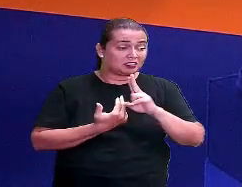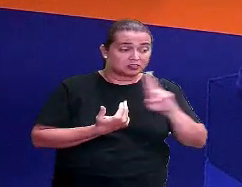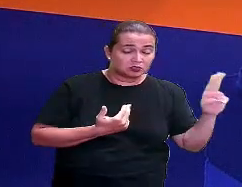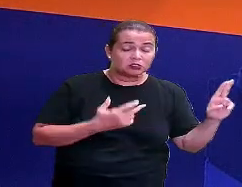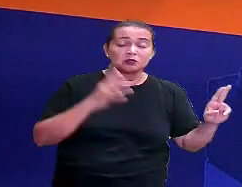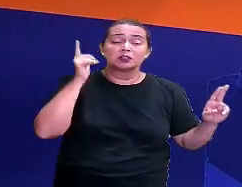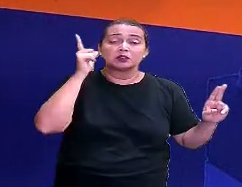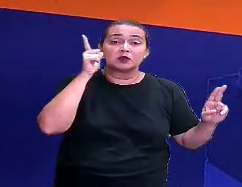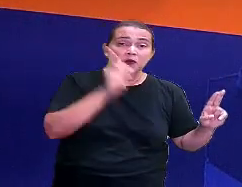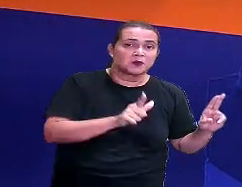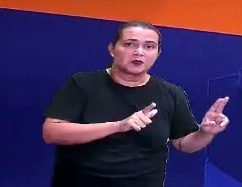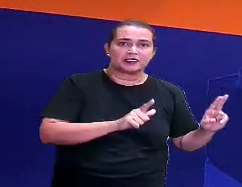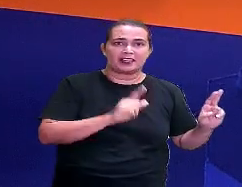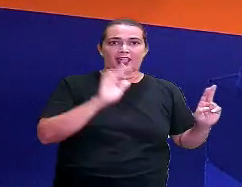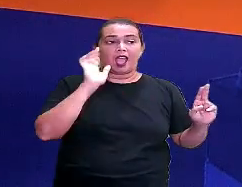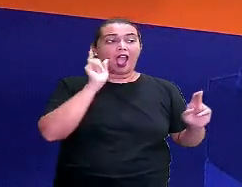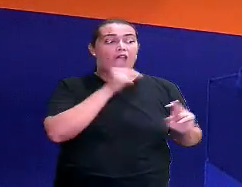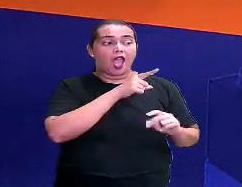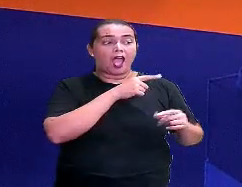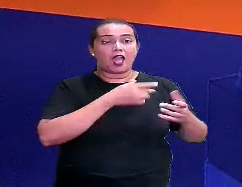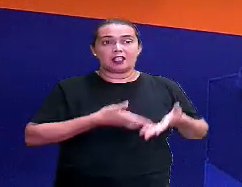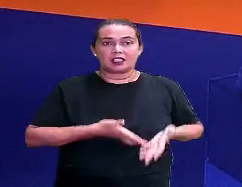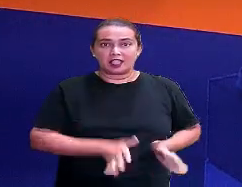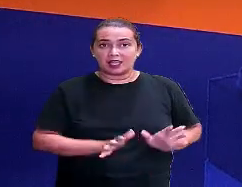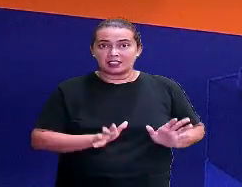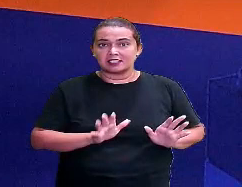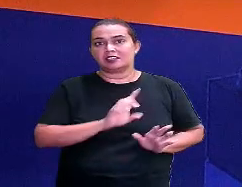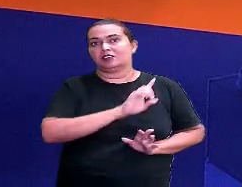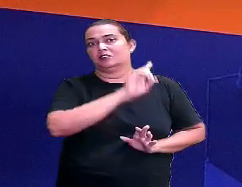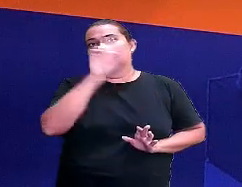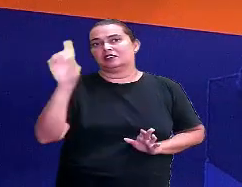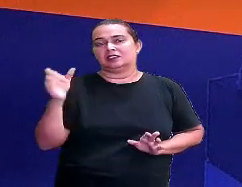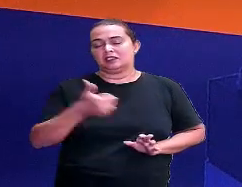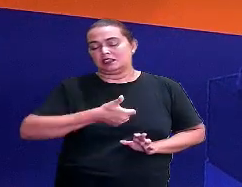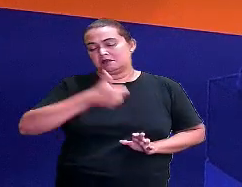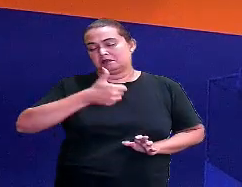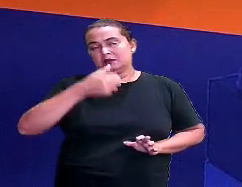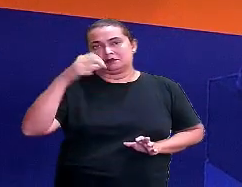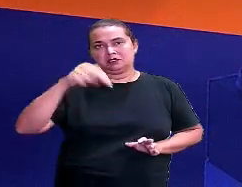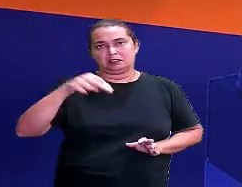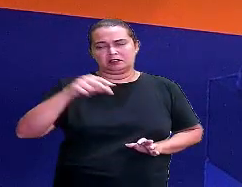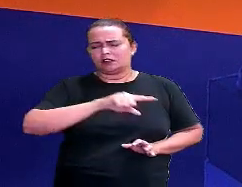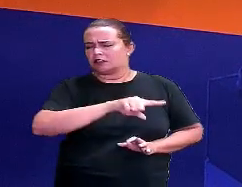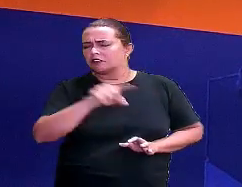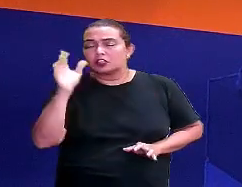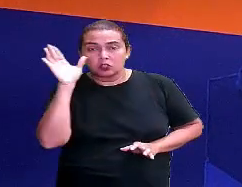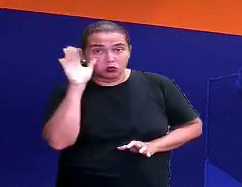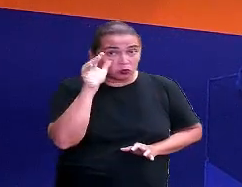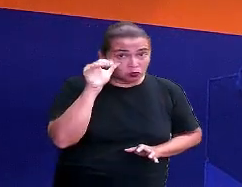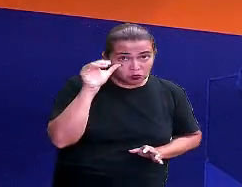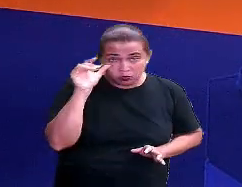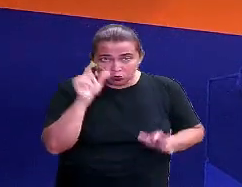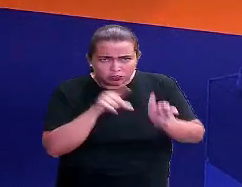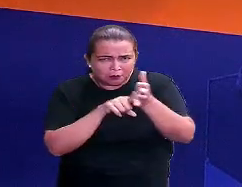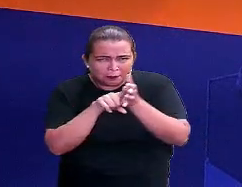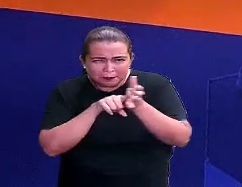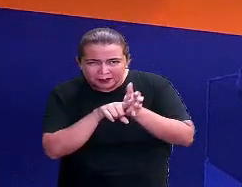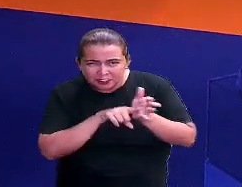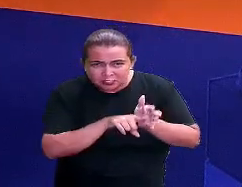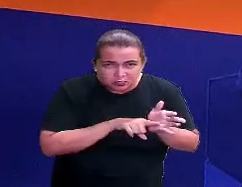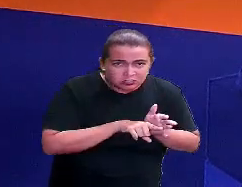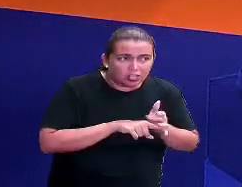curioso, né? Que legal. Esses, se vocês quiserem depois pesquisar com a professora de vocês